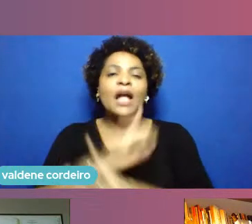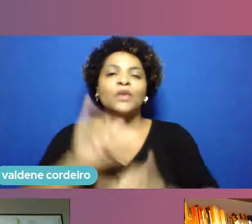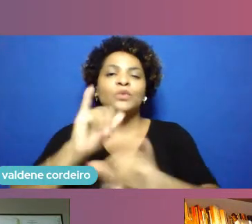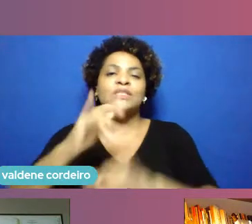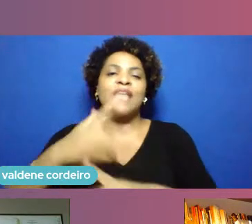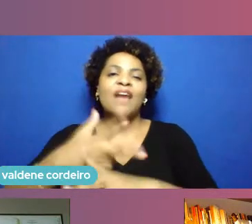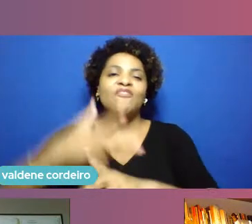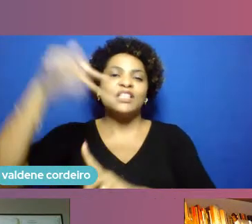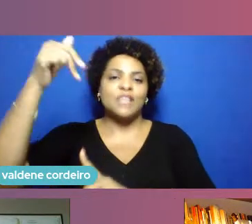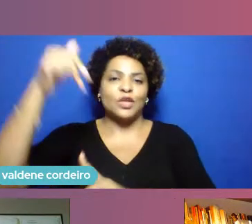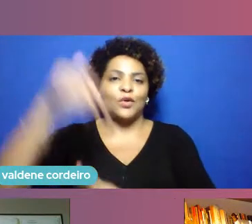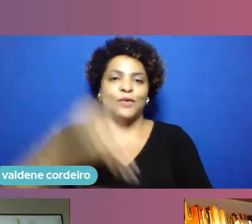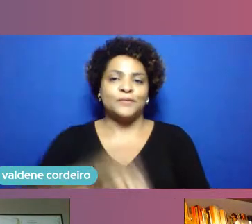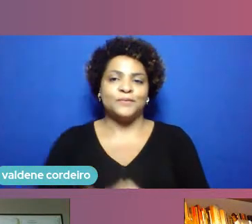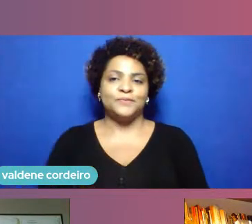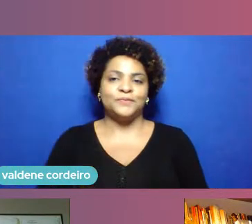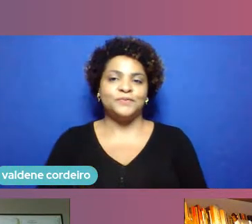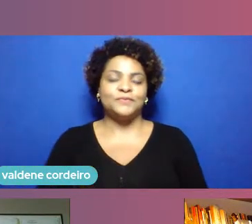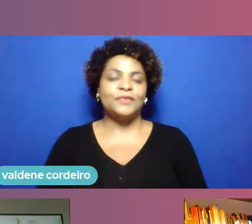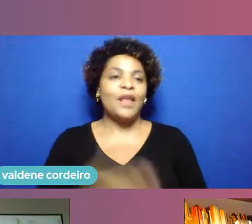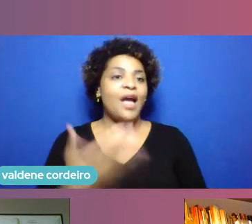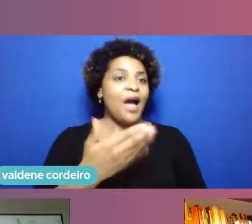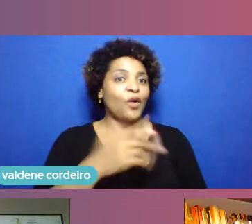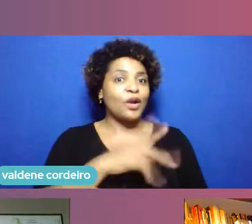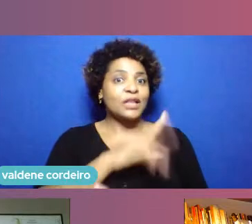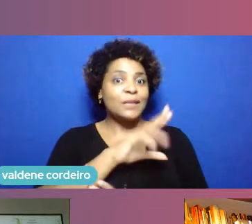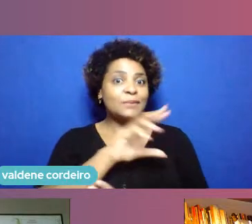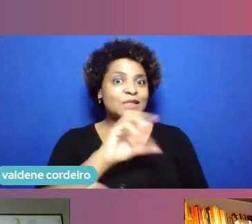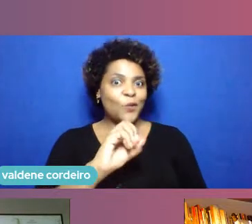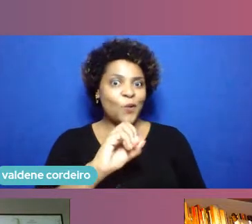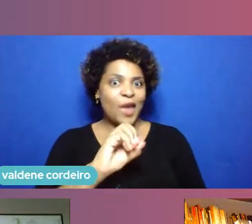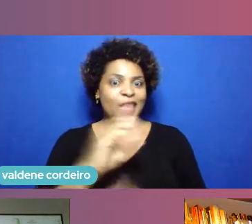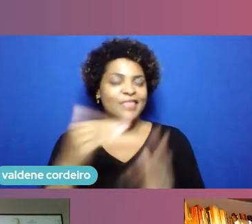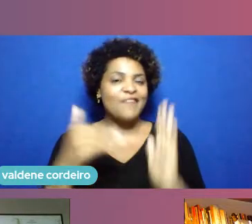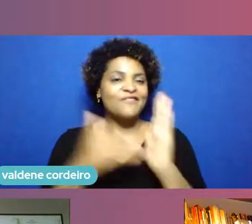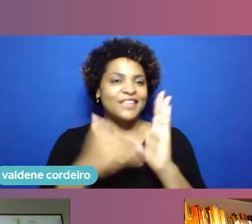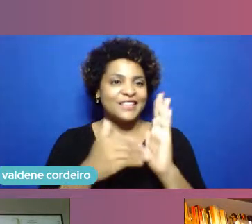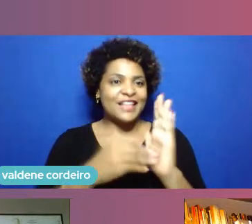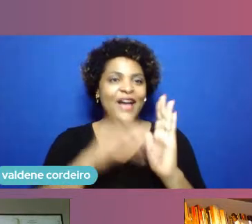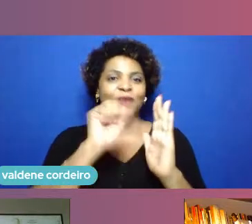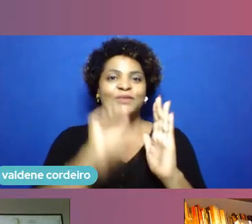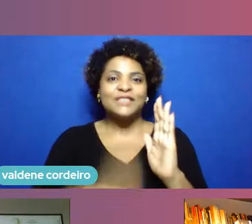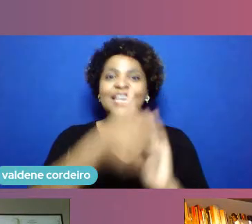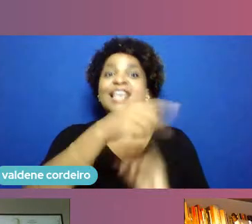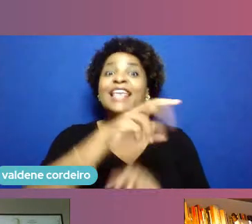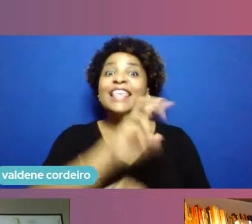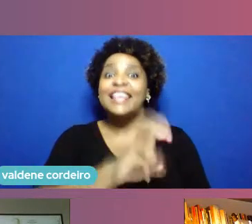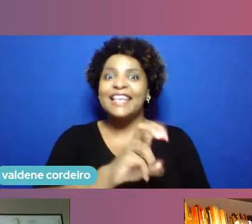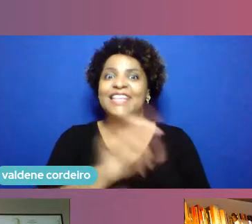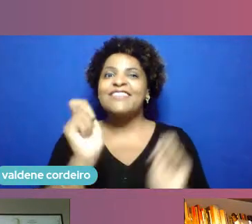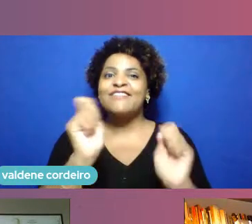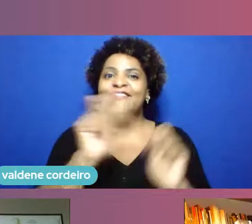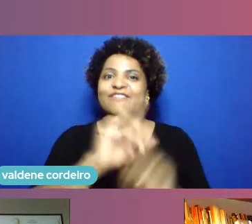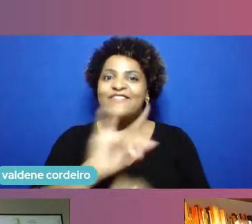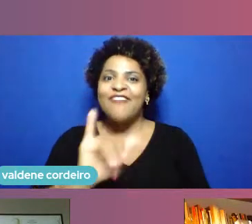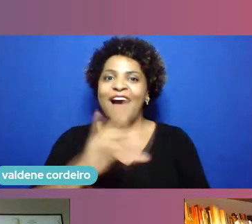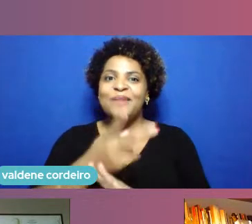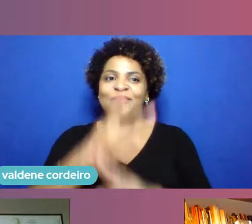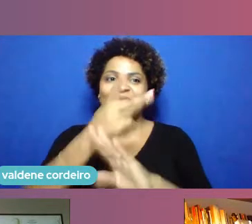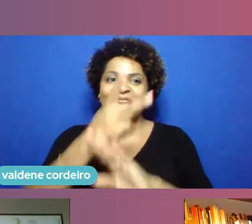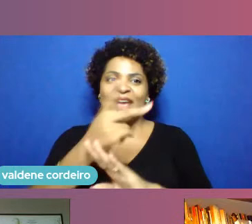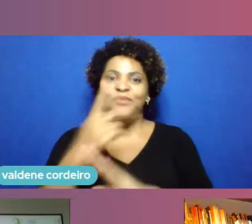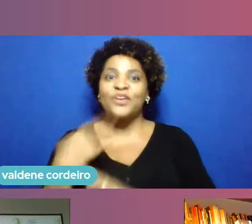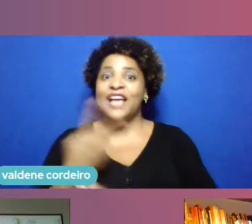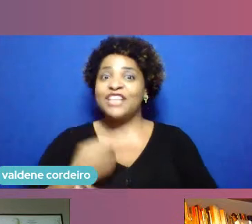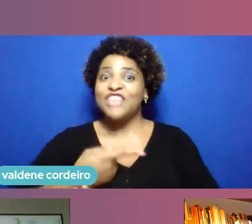está tivemos agora 50 nas finalistas 15 elas vão ser premiadas e a gente concorreu com mais de 300 capitais do